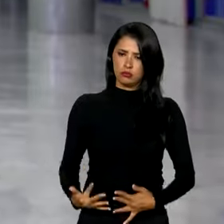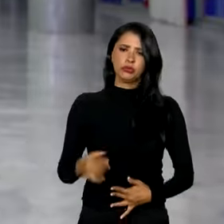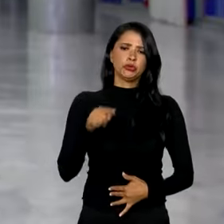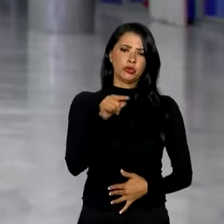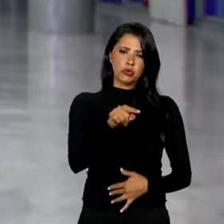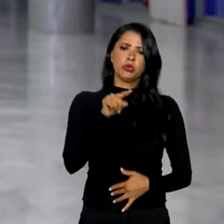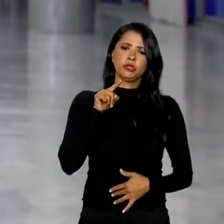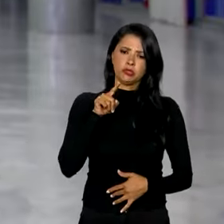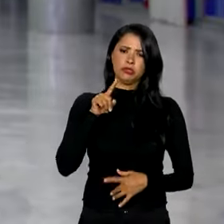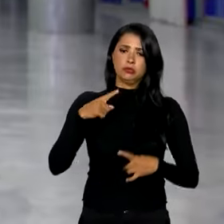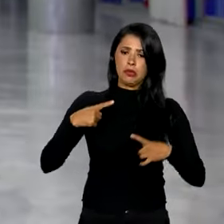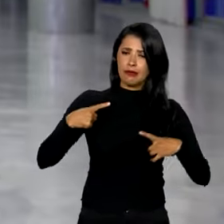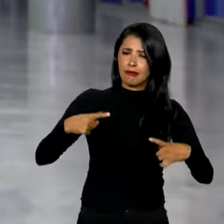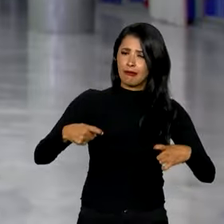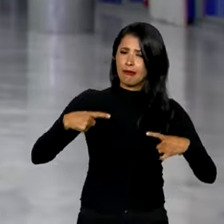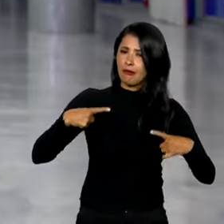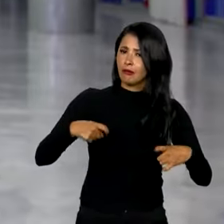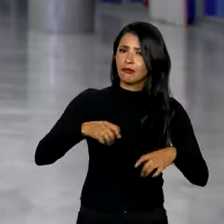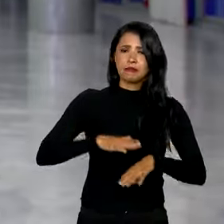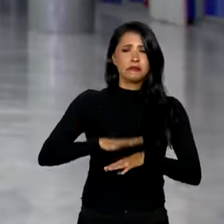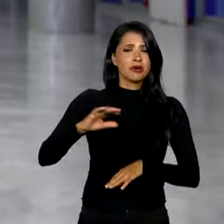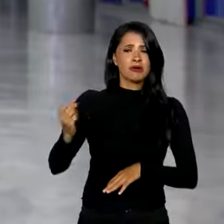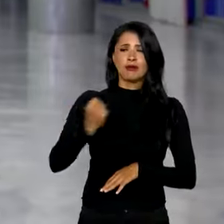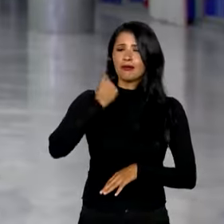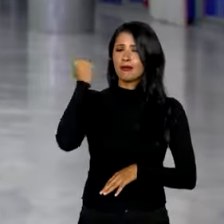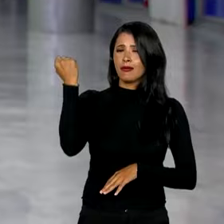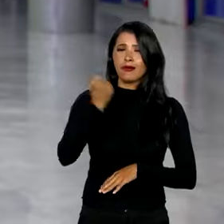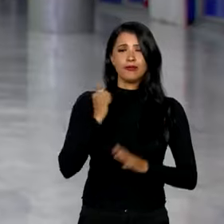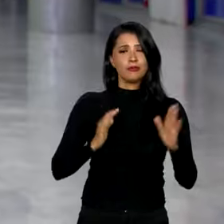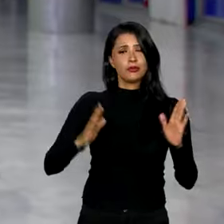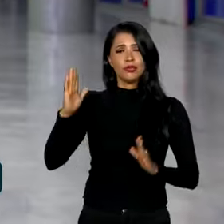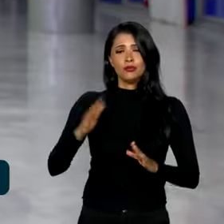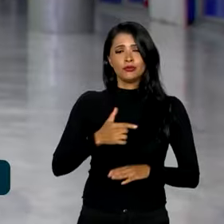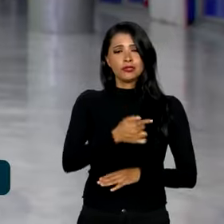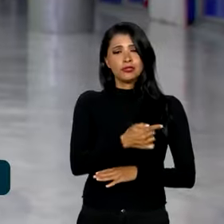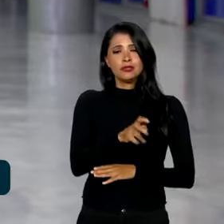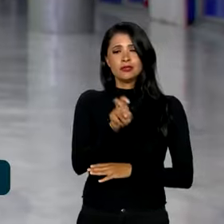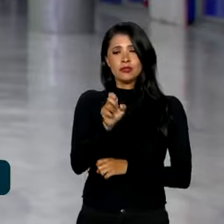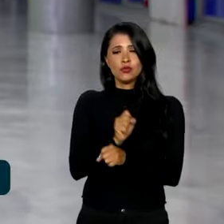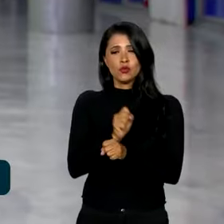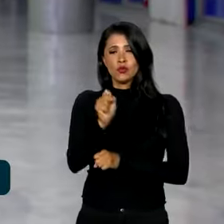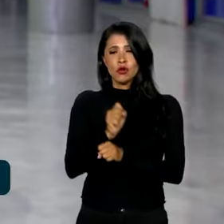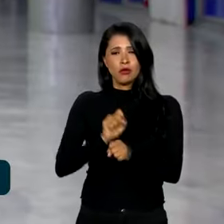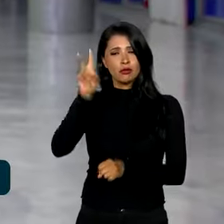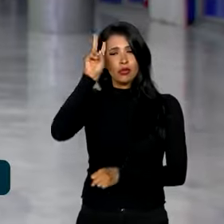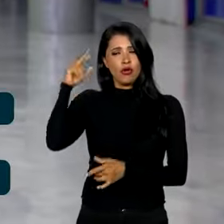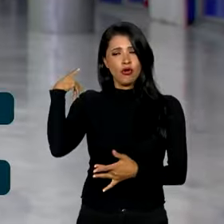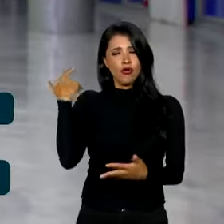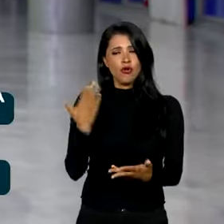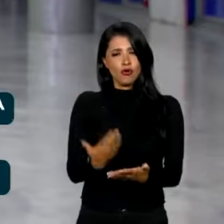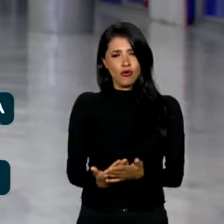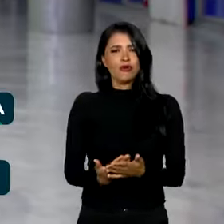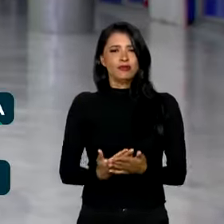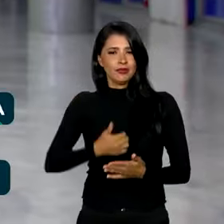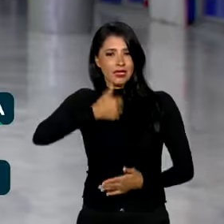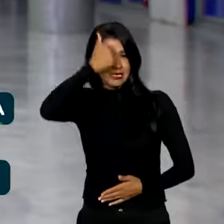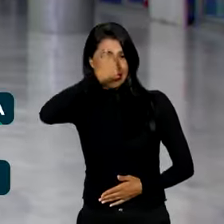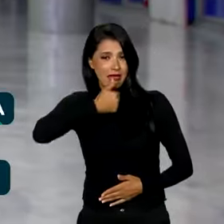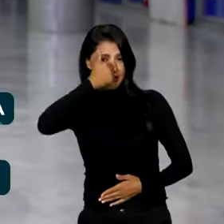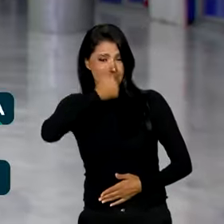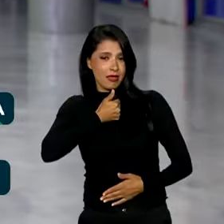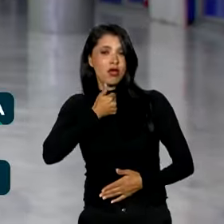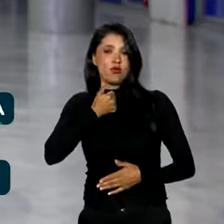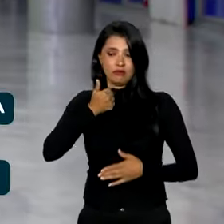já é o conflito mais grave em 75 anos de história. A gente lembra que Israel e Hamas já haviam se